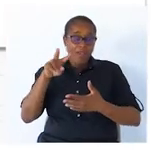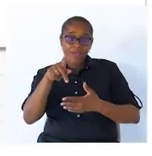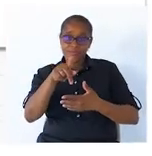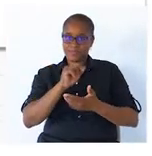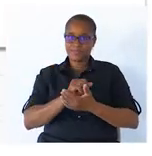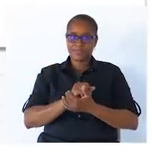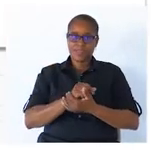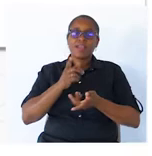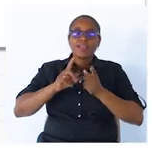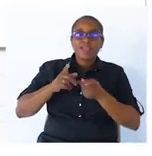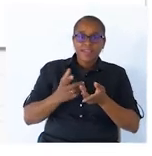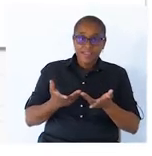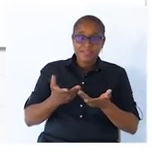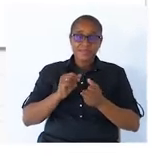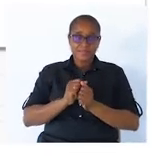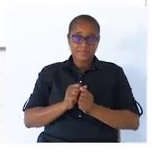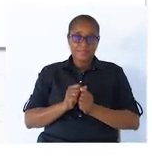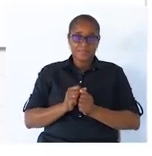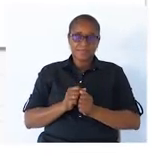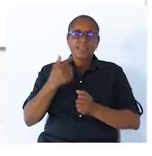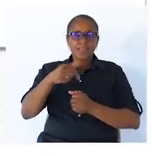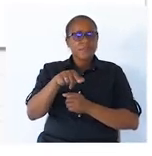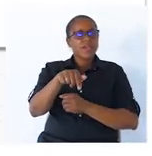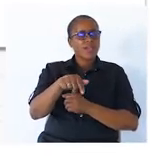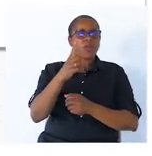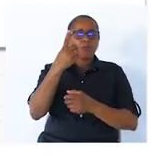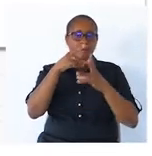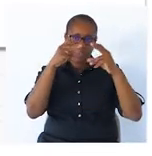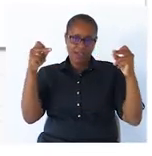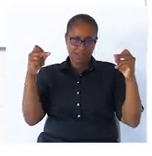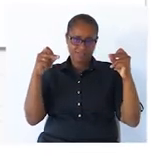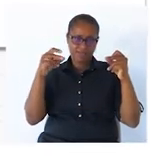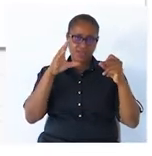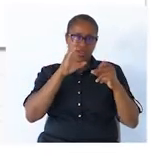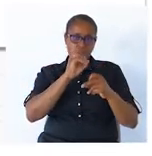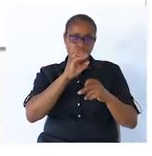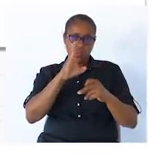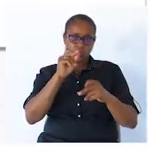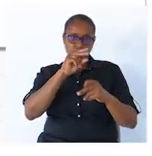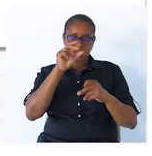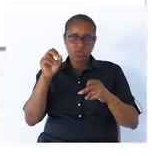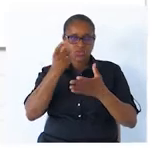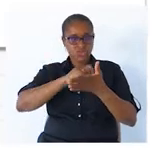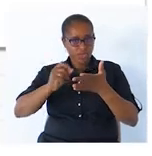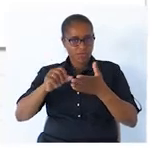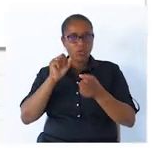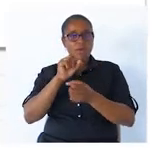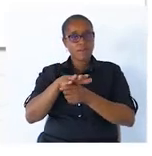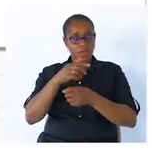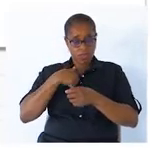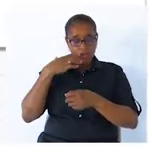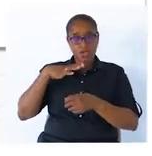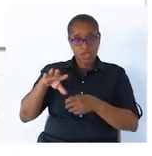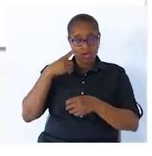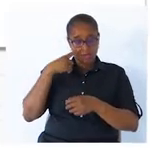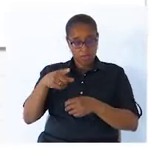que temos aqui uma frase. O João escreveu o e-mail. Eu quero encontrar